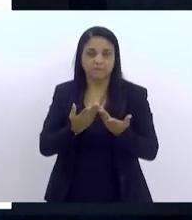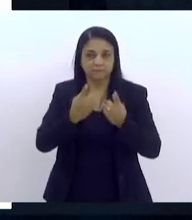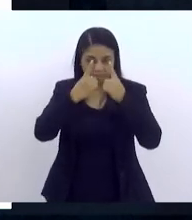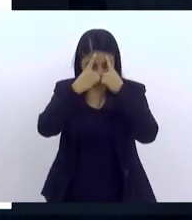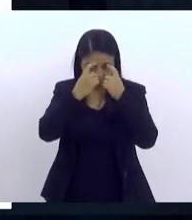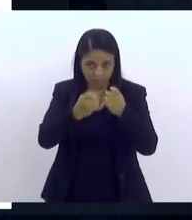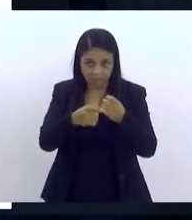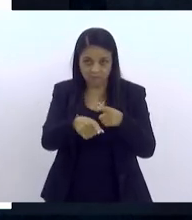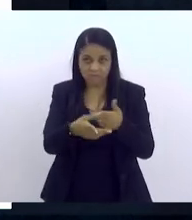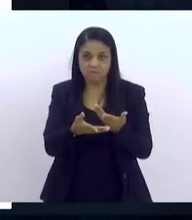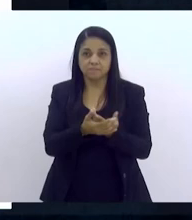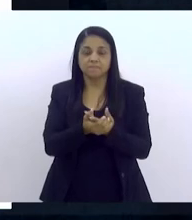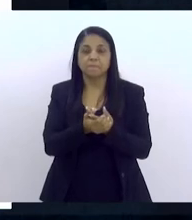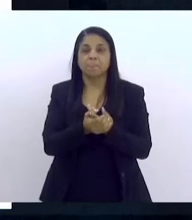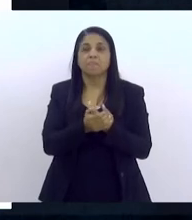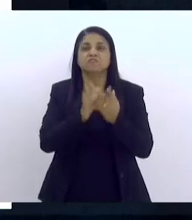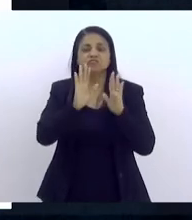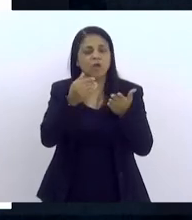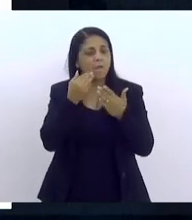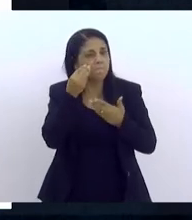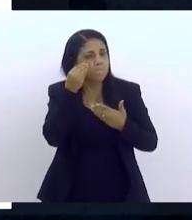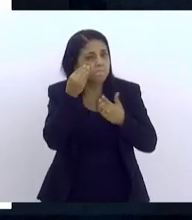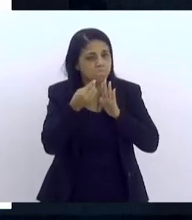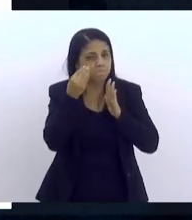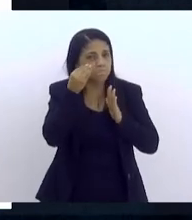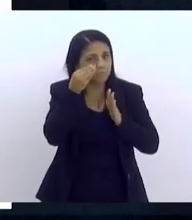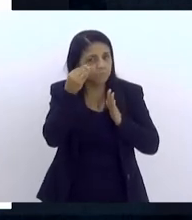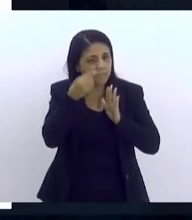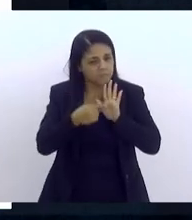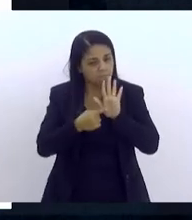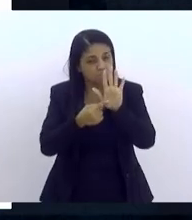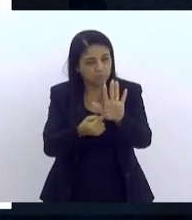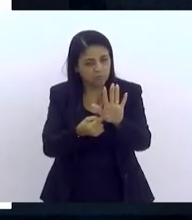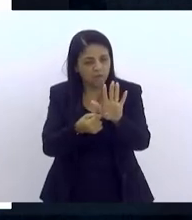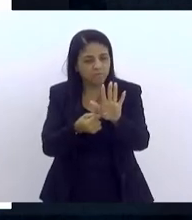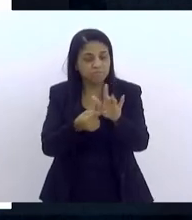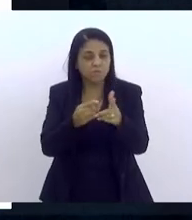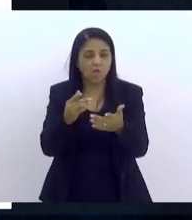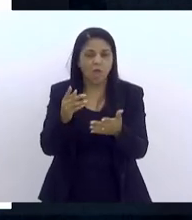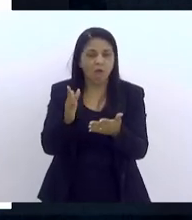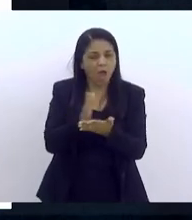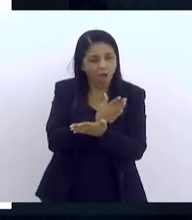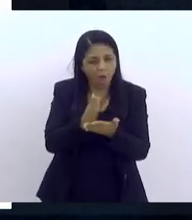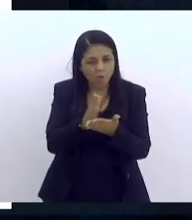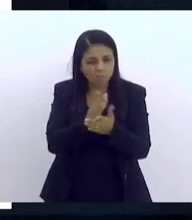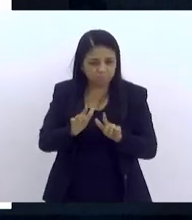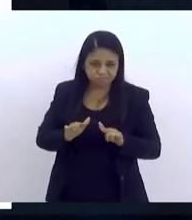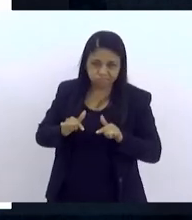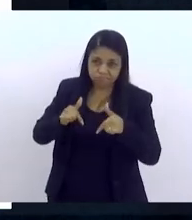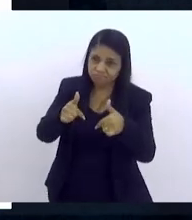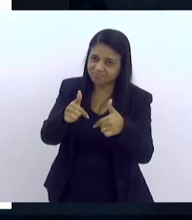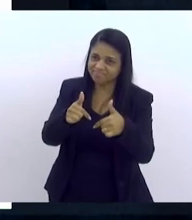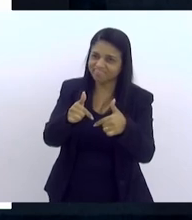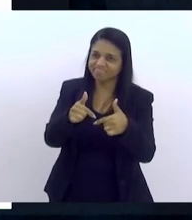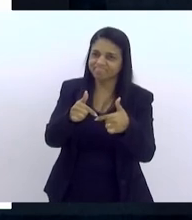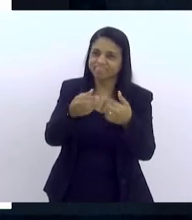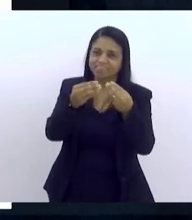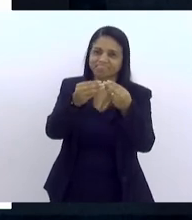já mostrava que algumas iniciativas não dão certo, que algumas iniciativas, ao contrário, elas têm